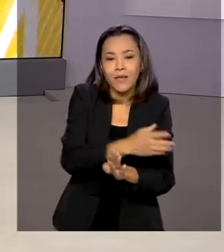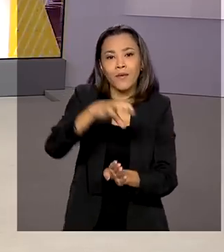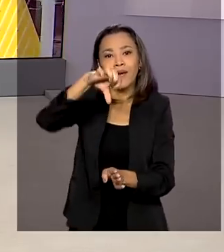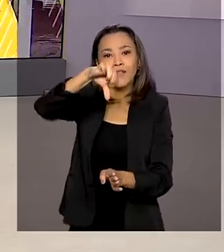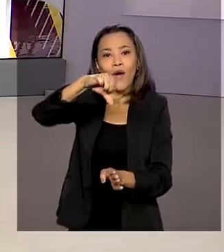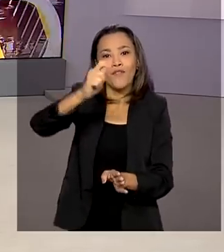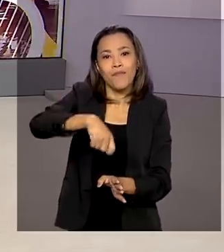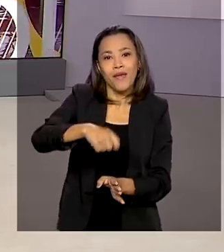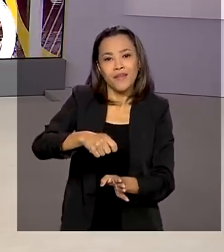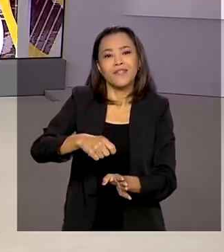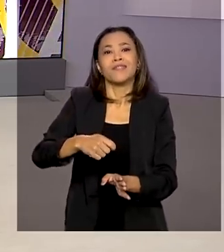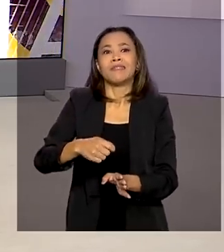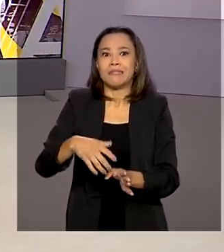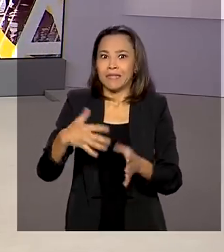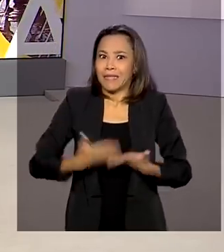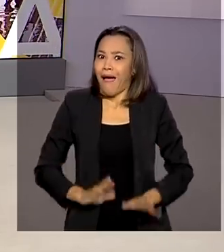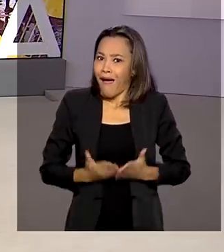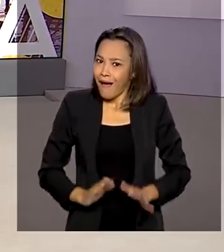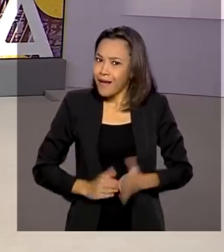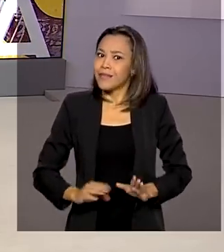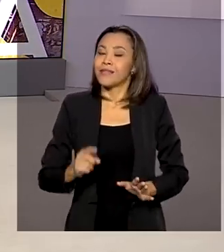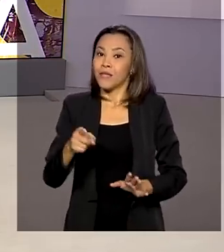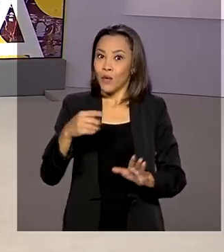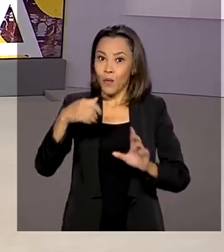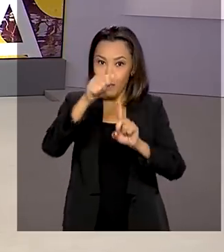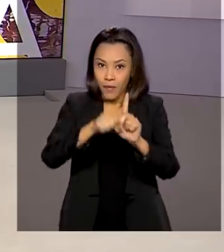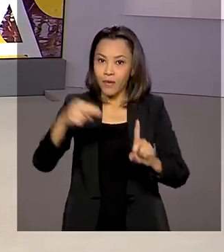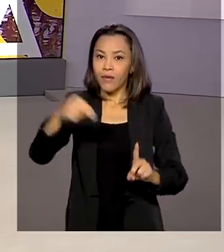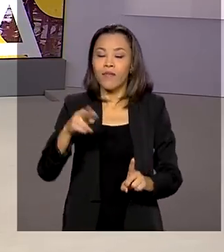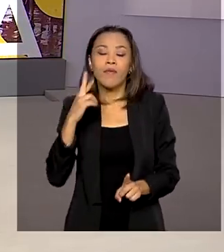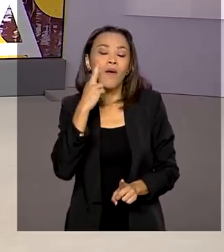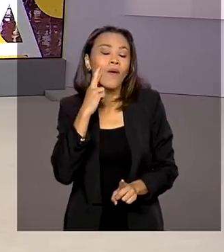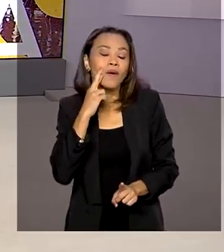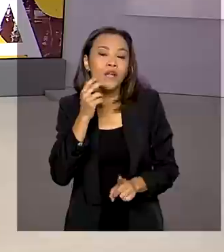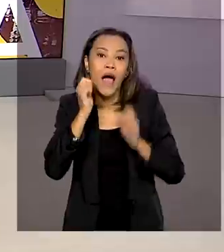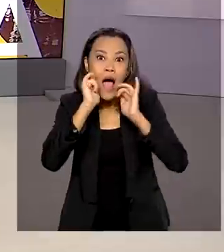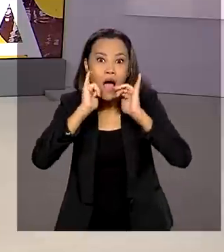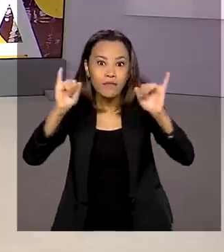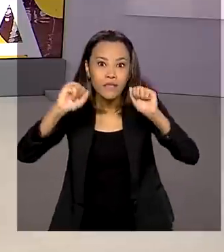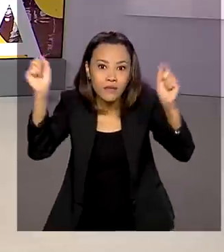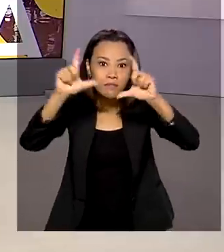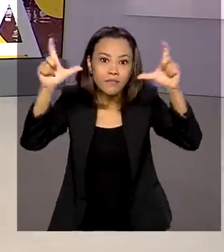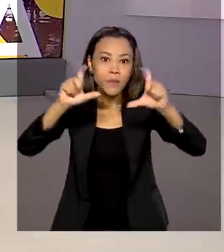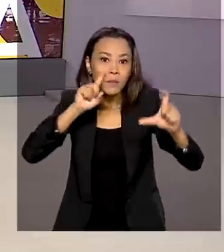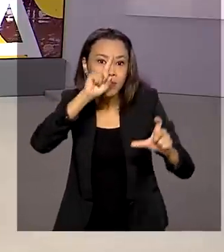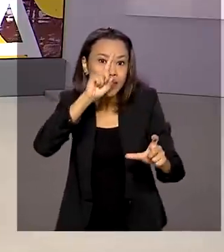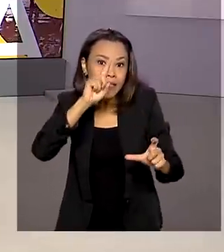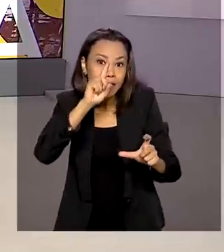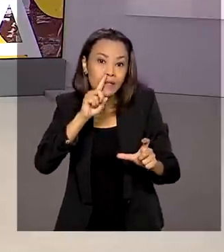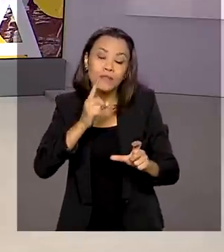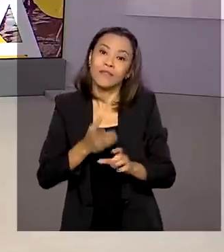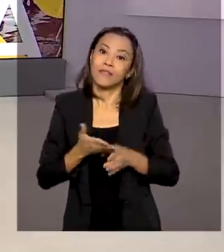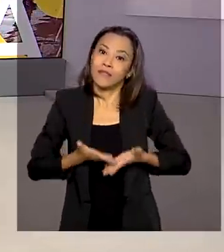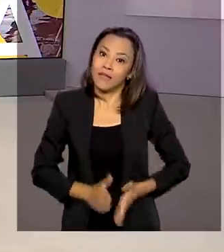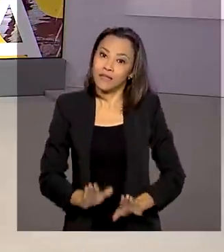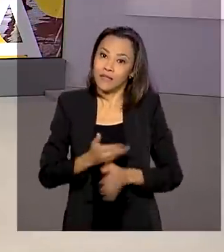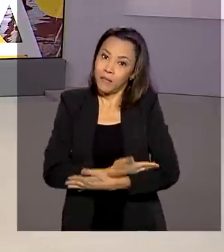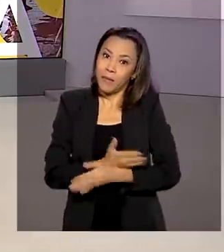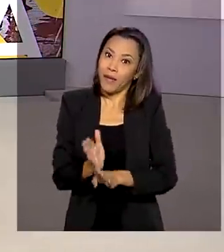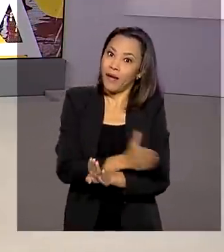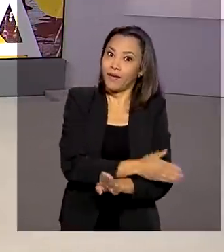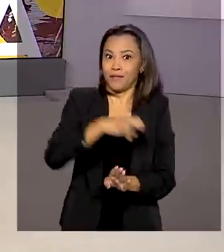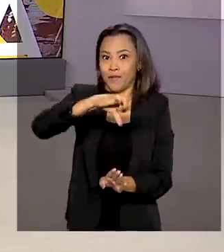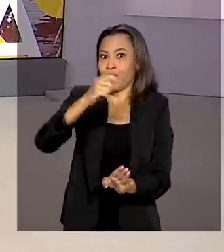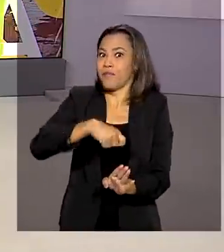Brasil por ano. O Novembro Roxo alerta sobre os perigos da prematuridade e a importância dos cuidados especiais na